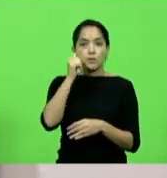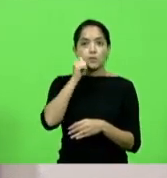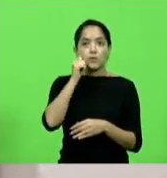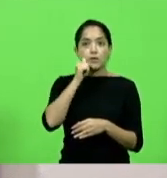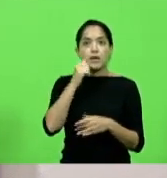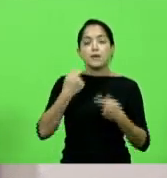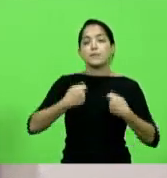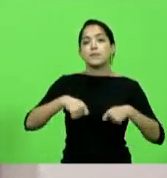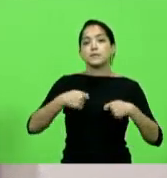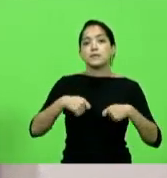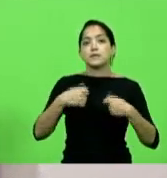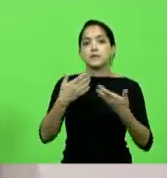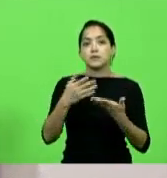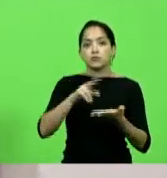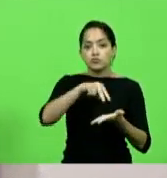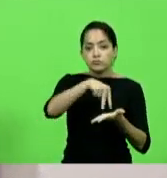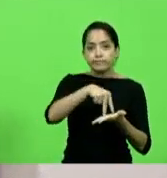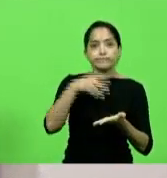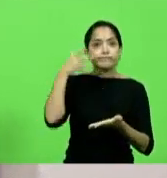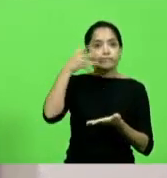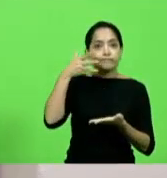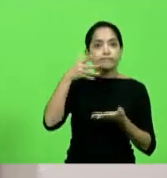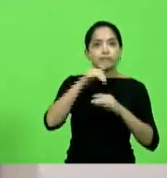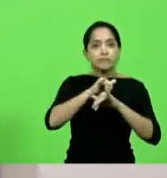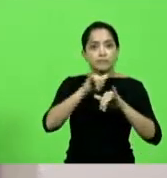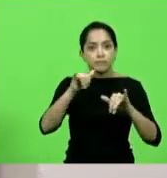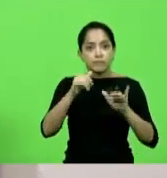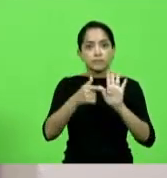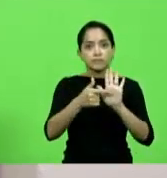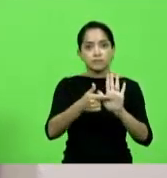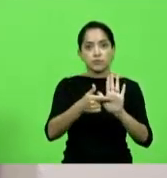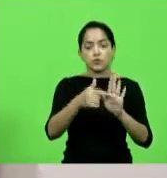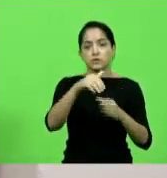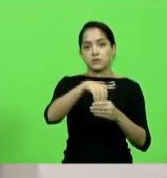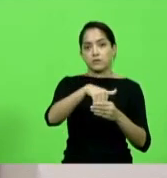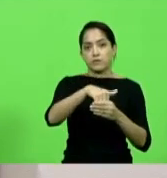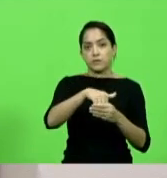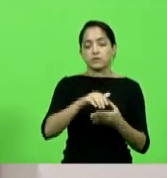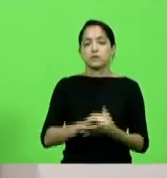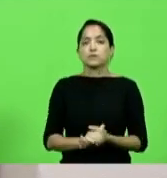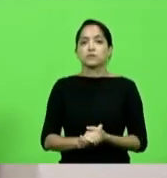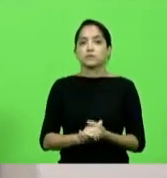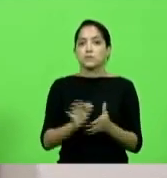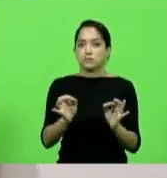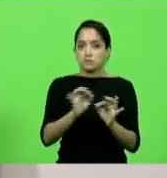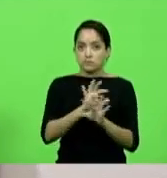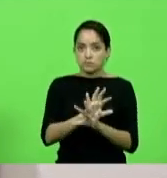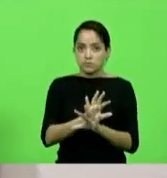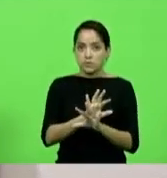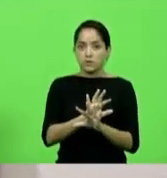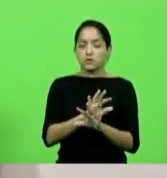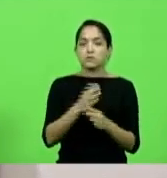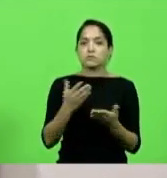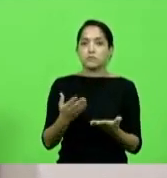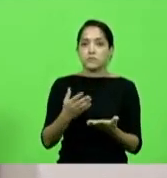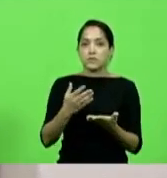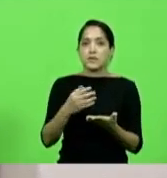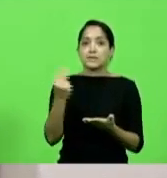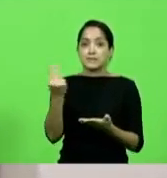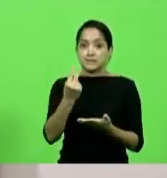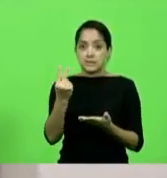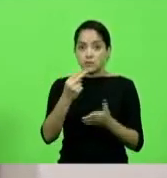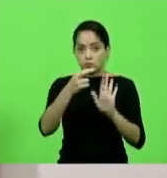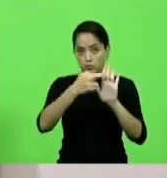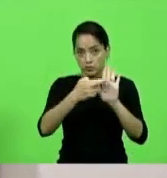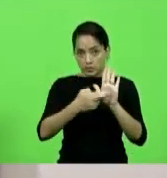deveria, do microfone, declarar seu voto. Finalizada a votação, o senhor presidente determinou, segundo o regimento interno,